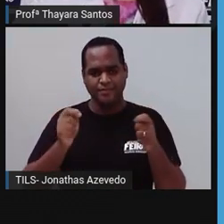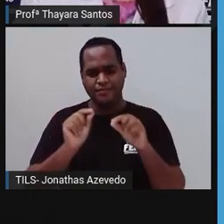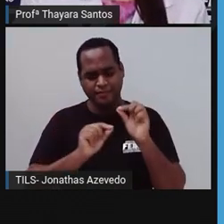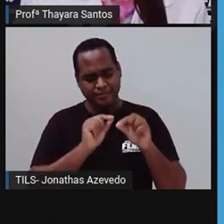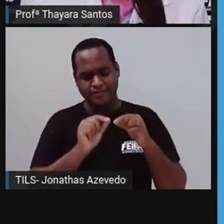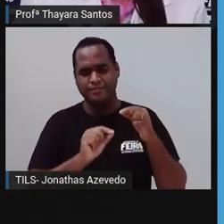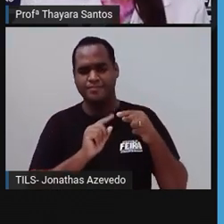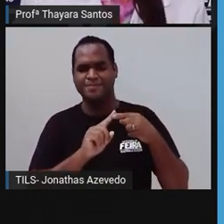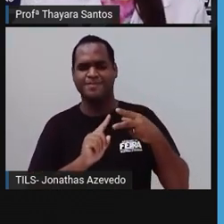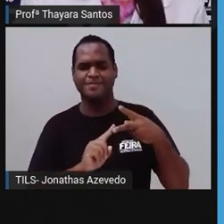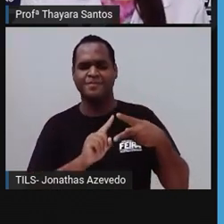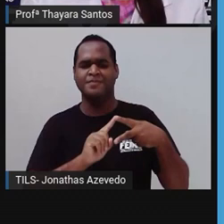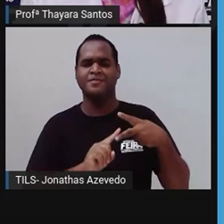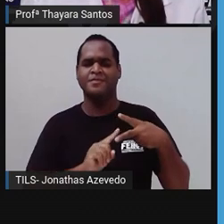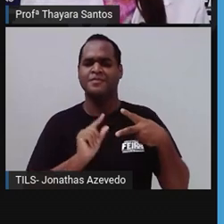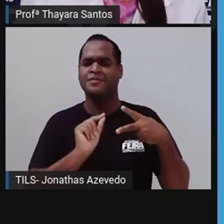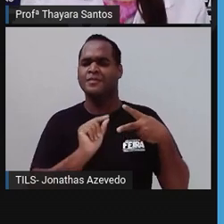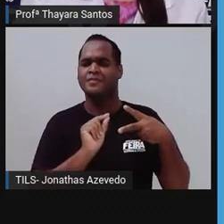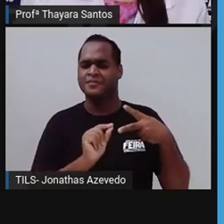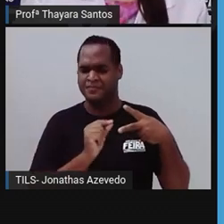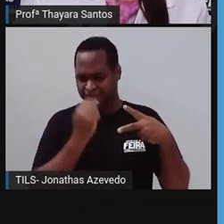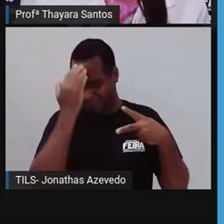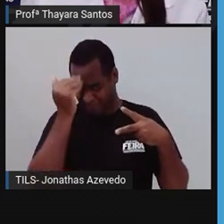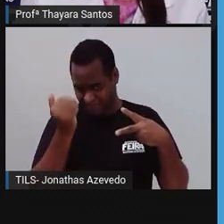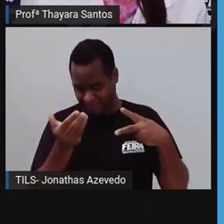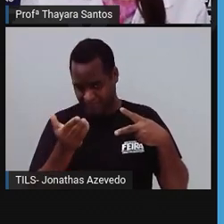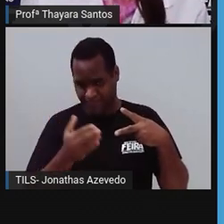poríferos e os quinidários? Vocês têm ideia aí?